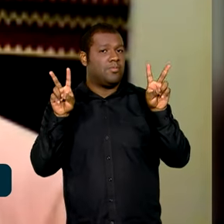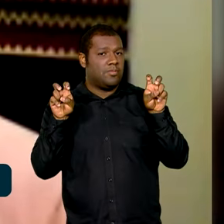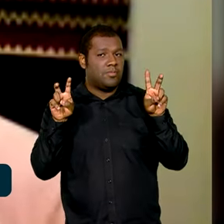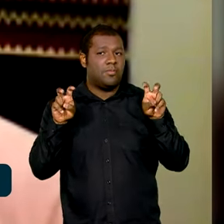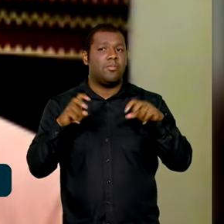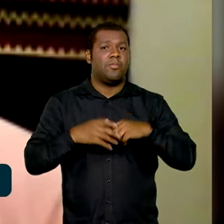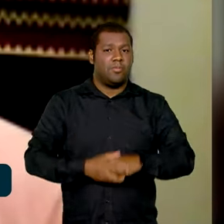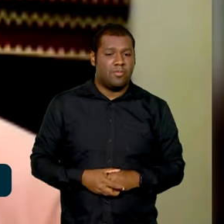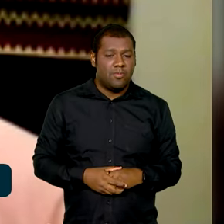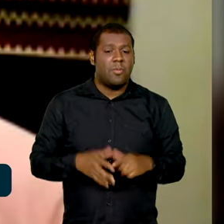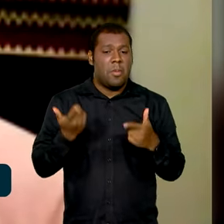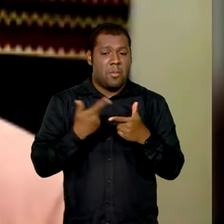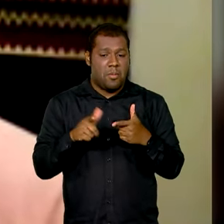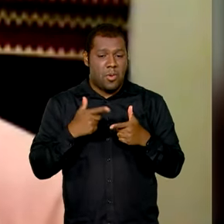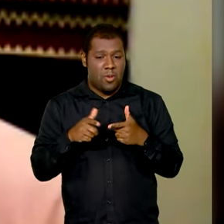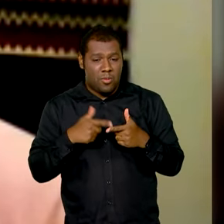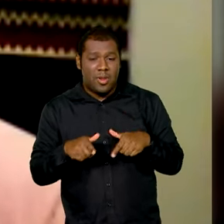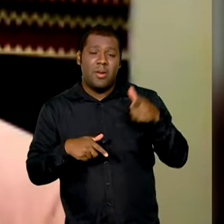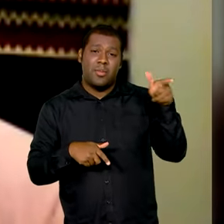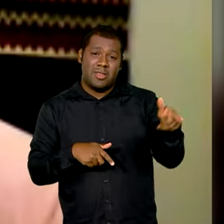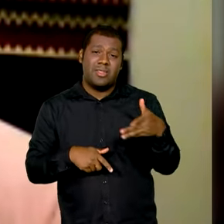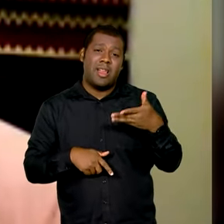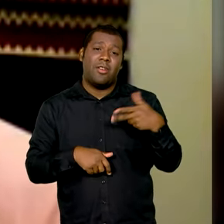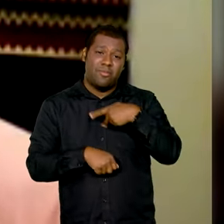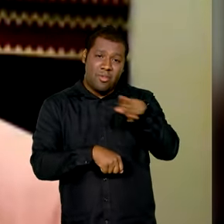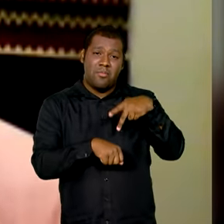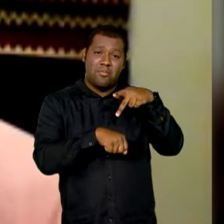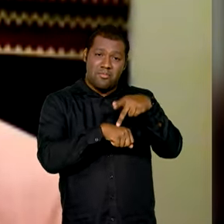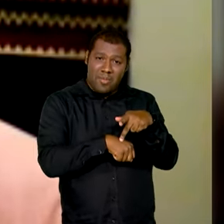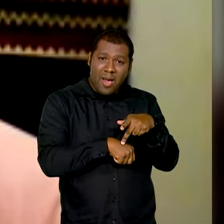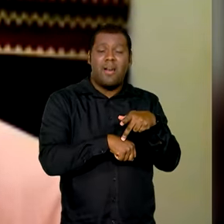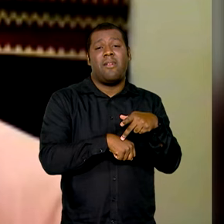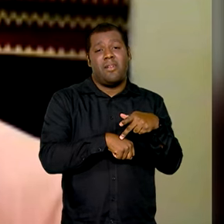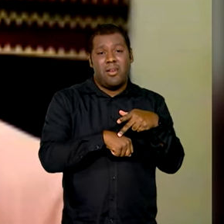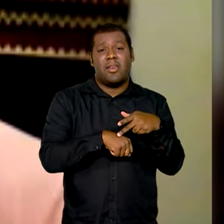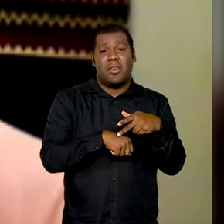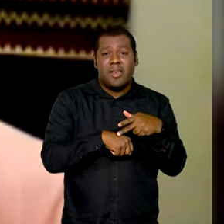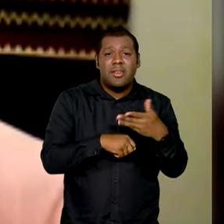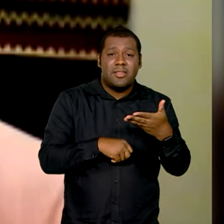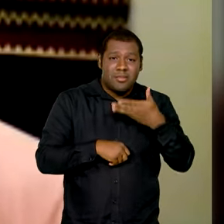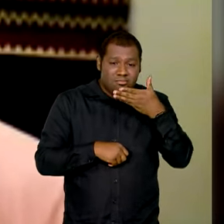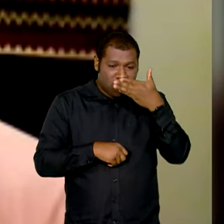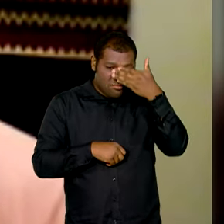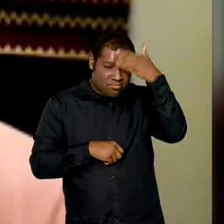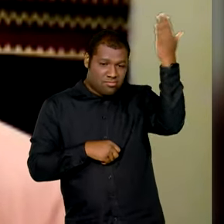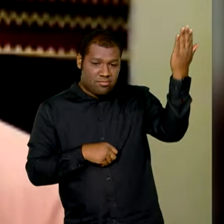problemas do Oriente Médio, é algo inerente a um governo que busca essa posição de protagonismo.